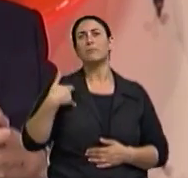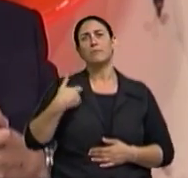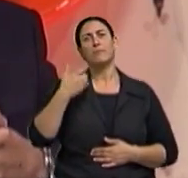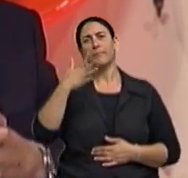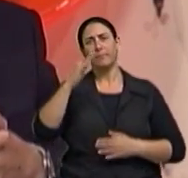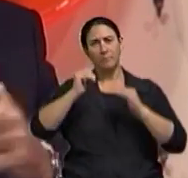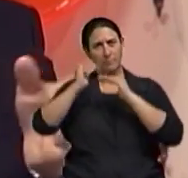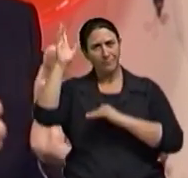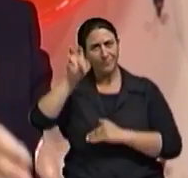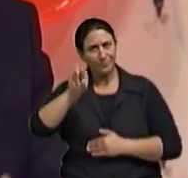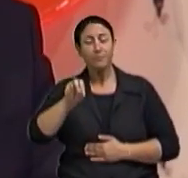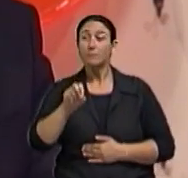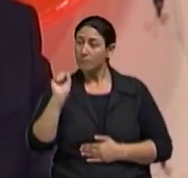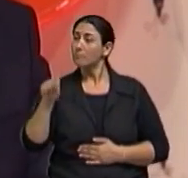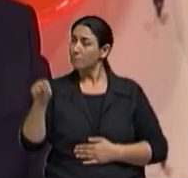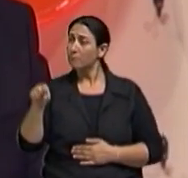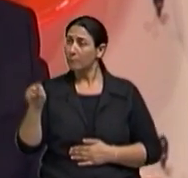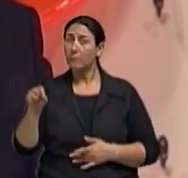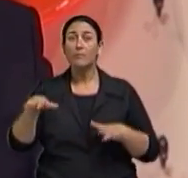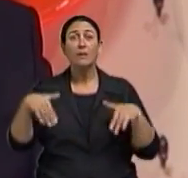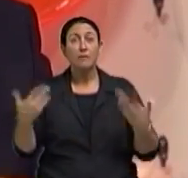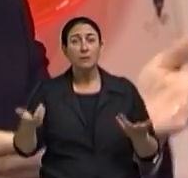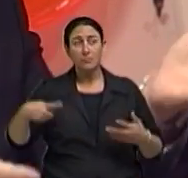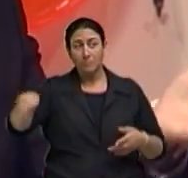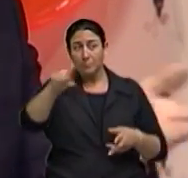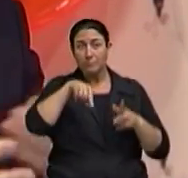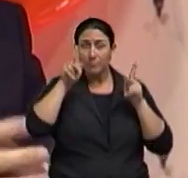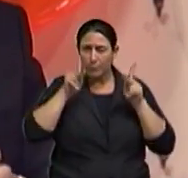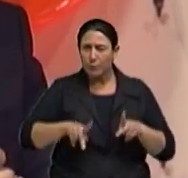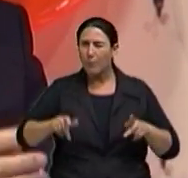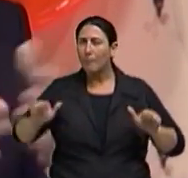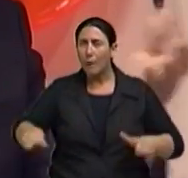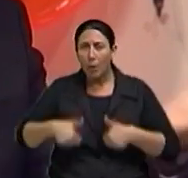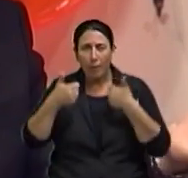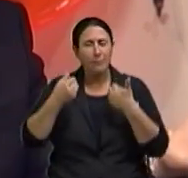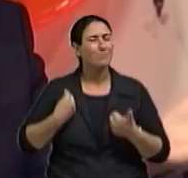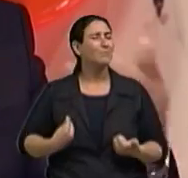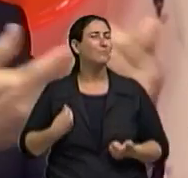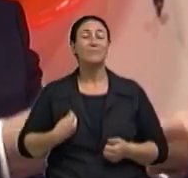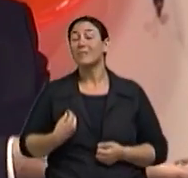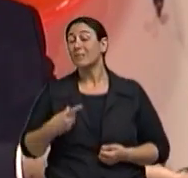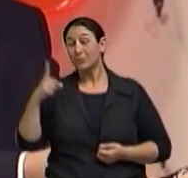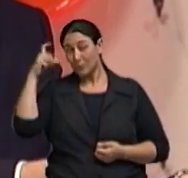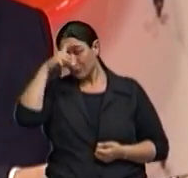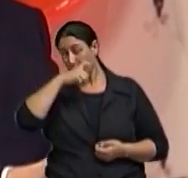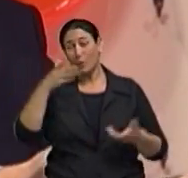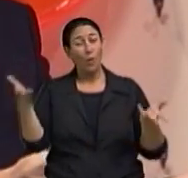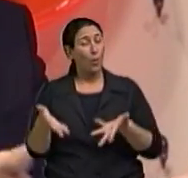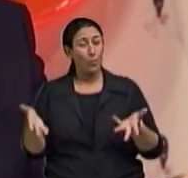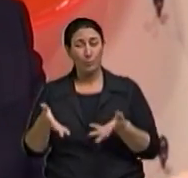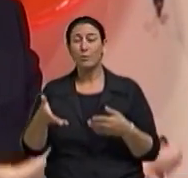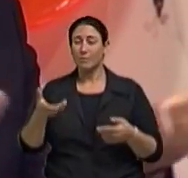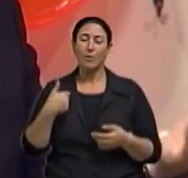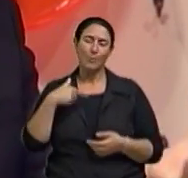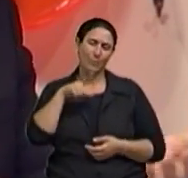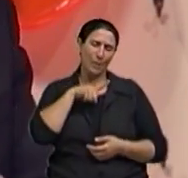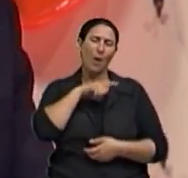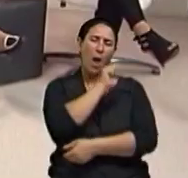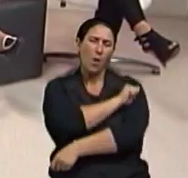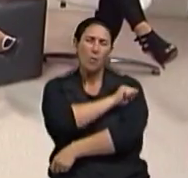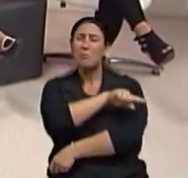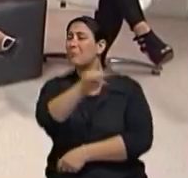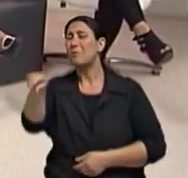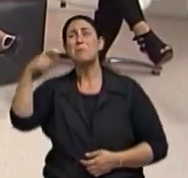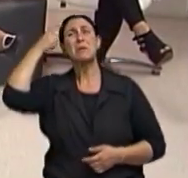cidadão começar a fazer poupança, melhor. Mas é muito difícil para essa população jovem, eu tenho alunos também, eles não estão